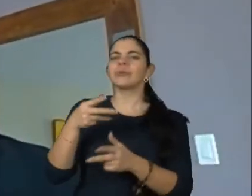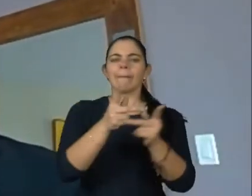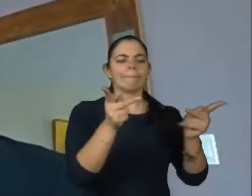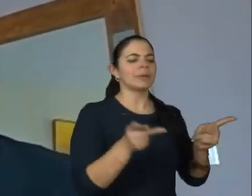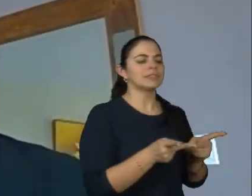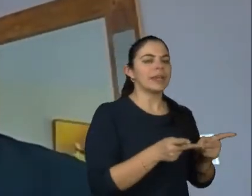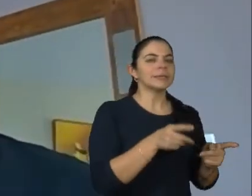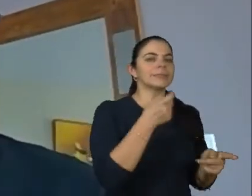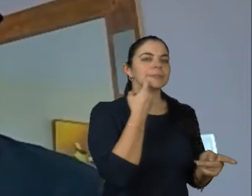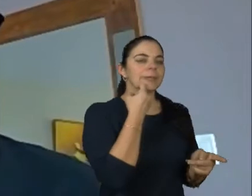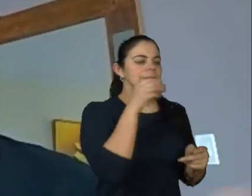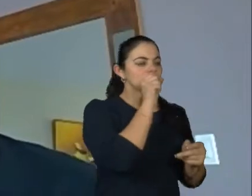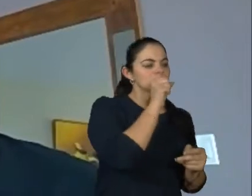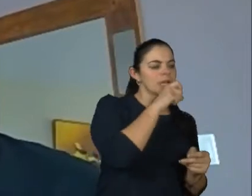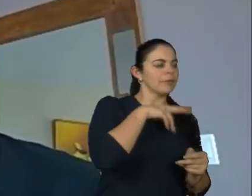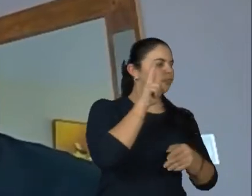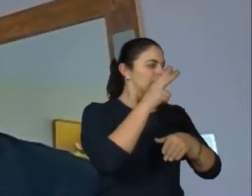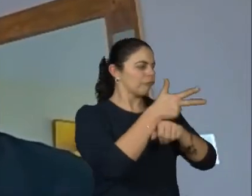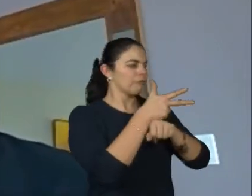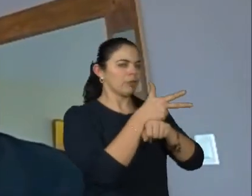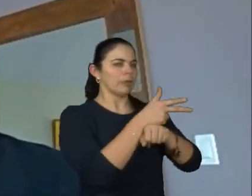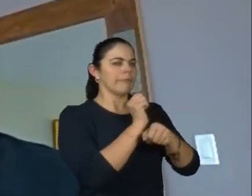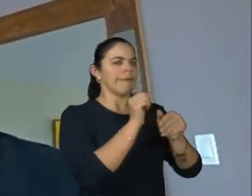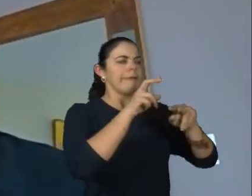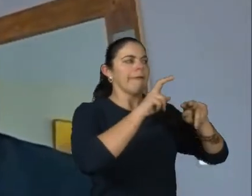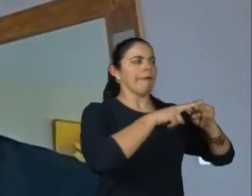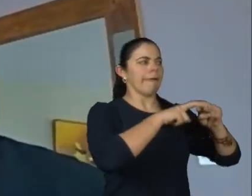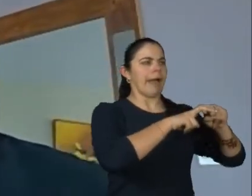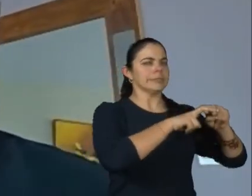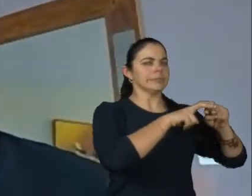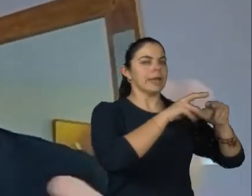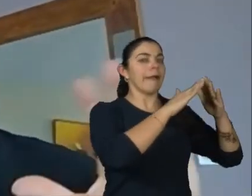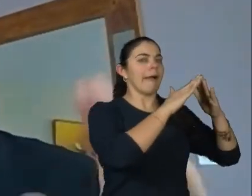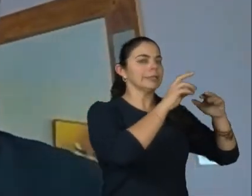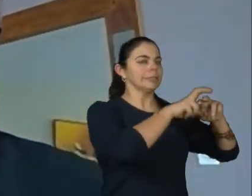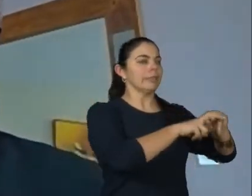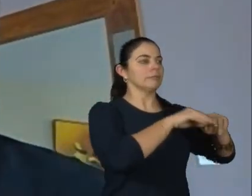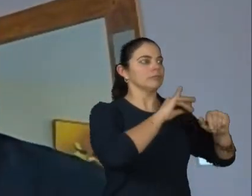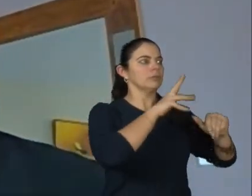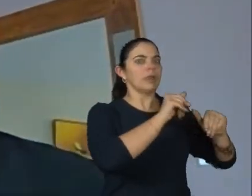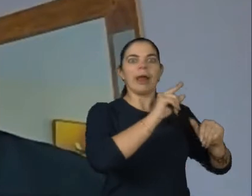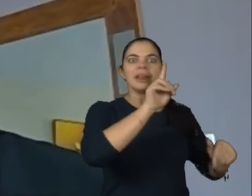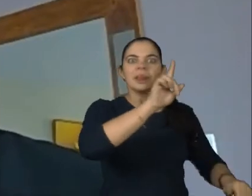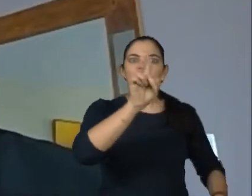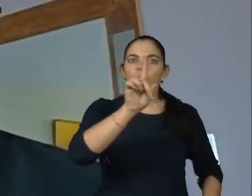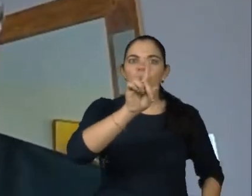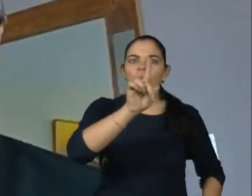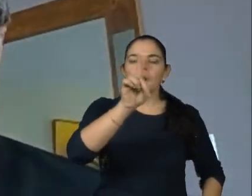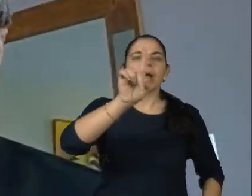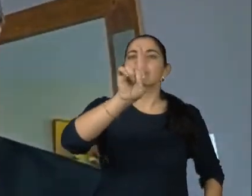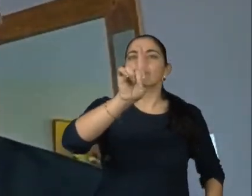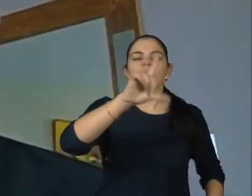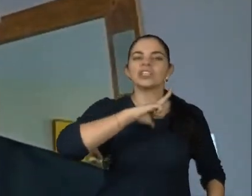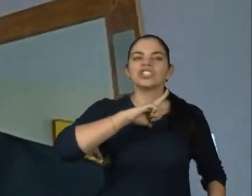sábado à noite? Ou num filme legal? É melhor. Muito mais fácil, fico mais tranquilo. Não! A gente não tem